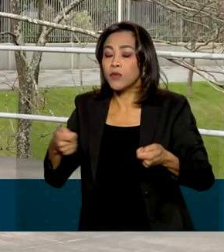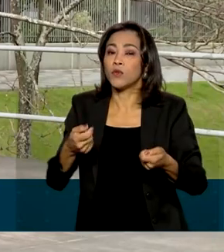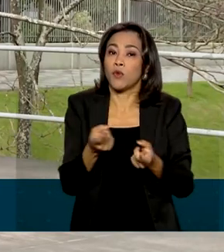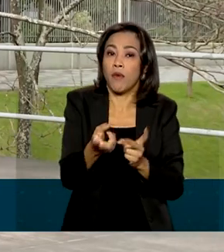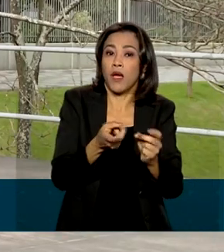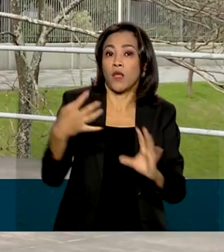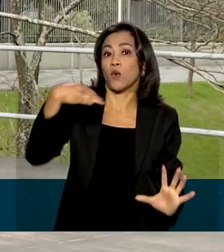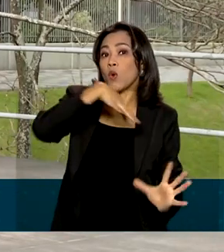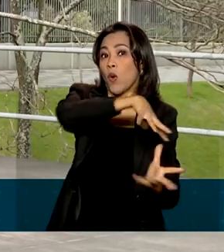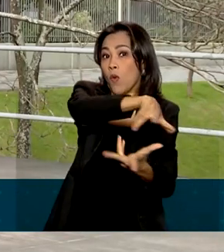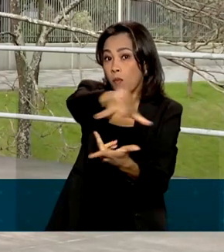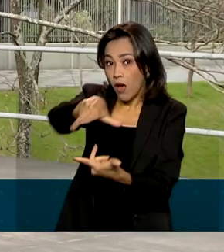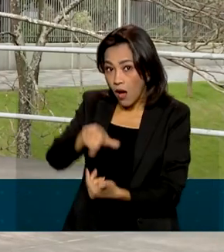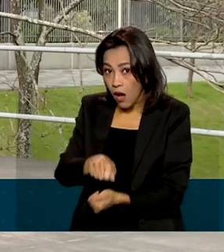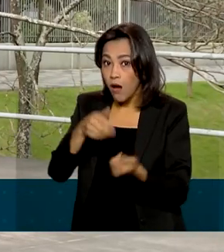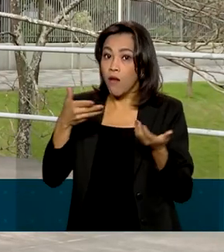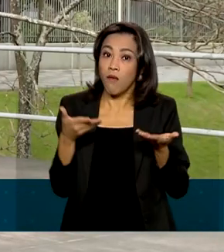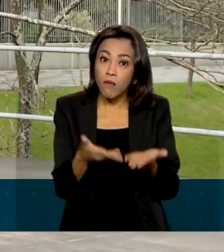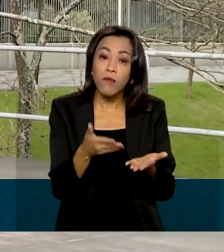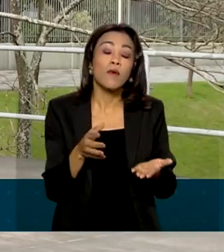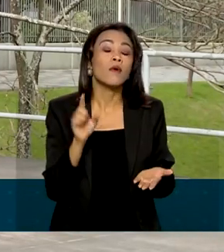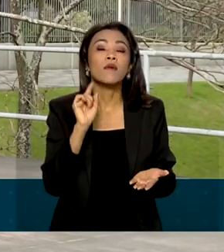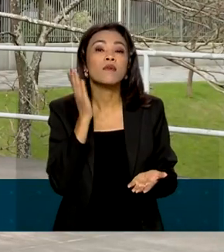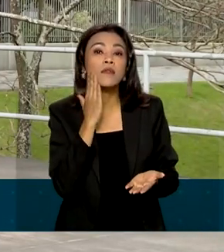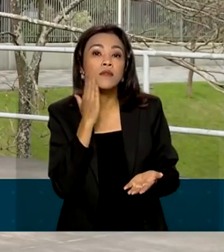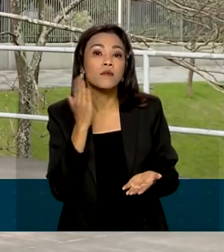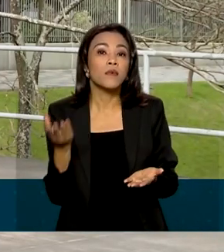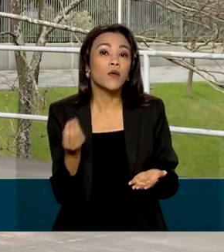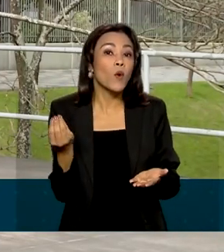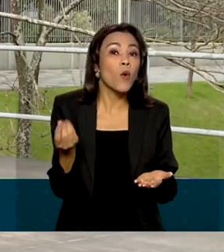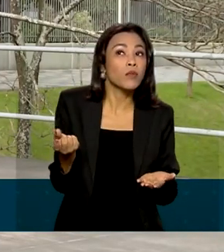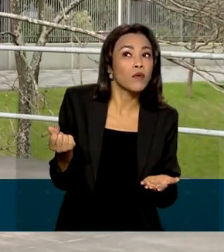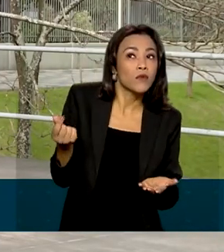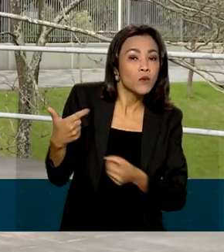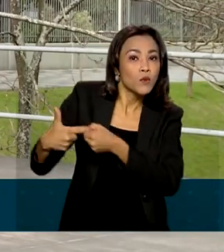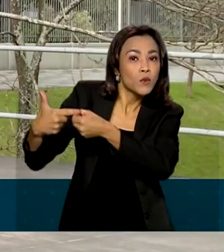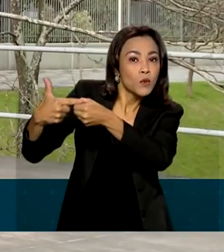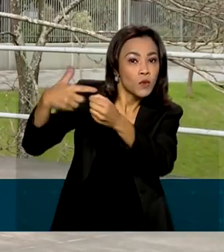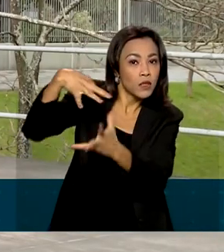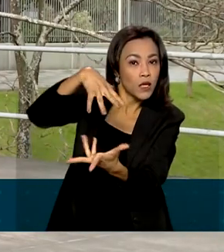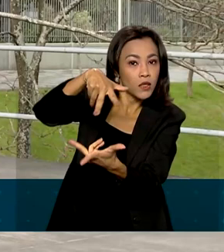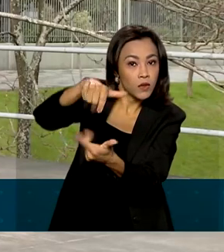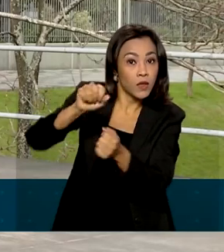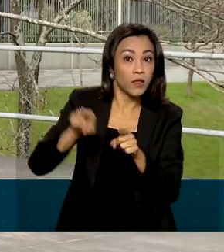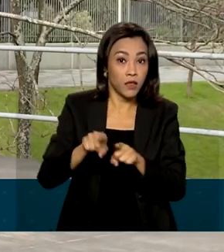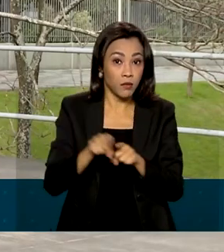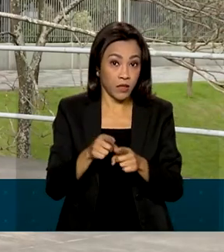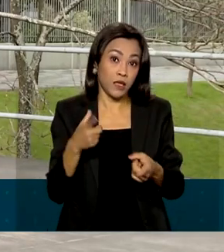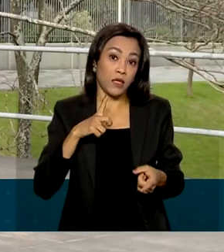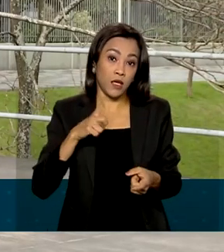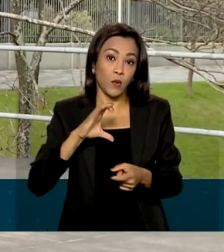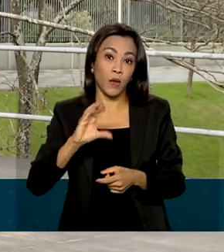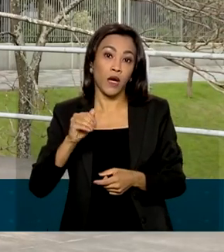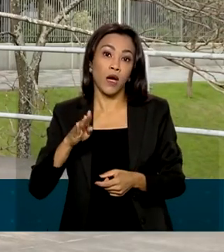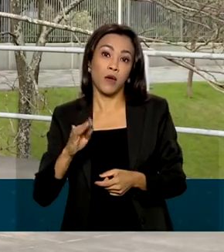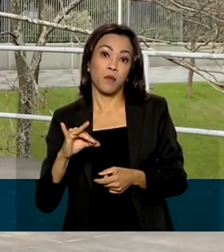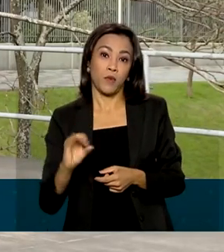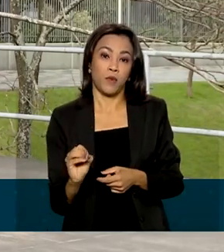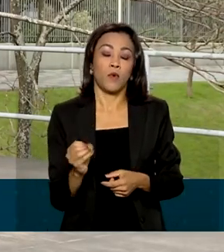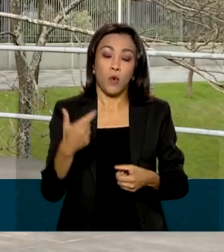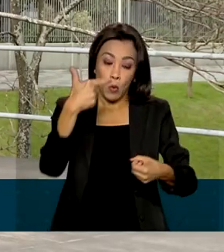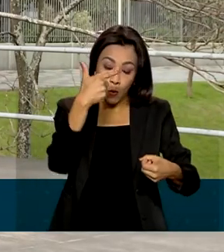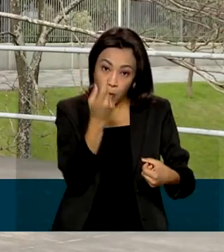da volatilidade conjuntural das cotações internacionais e da taxa de câmbio. O preço da gasolina